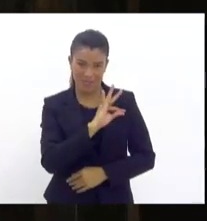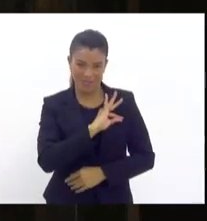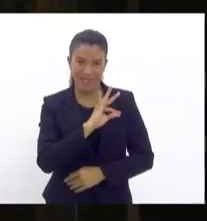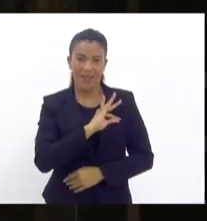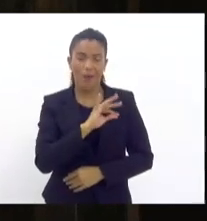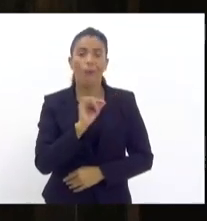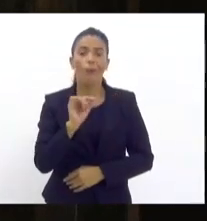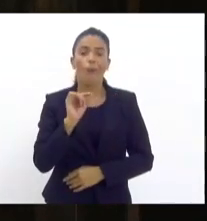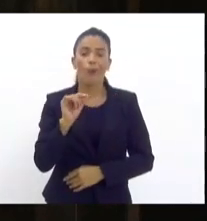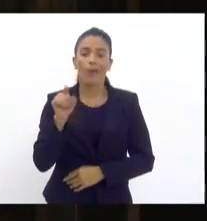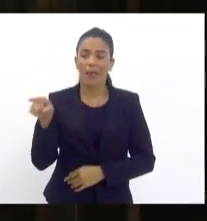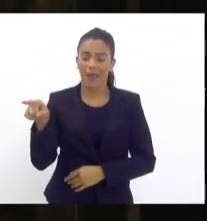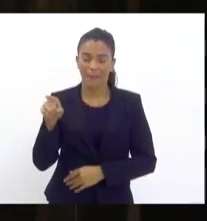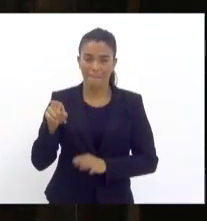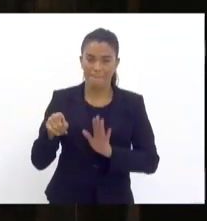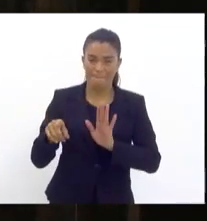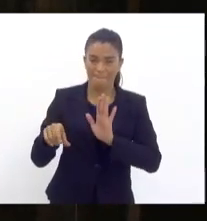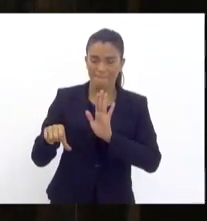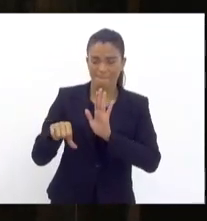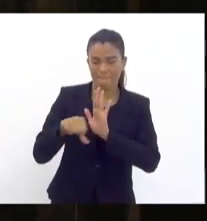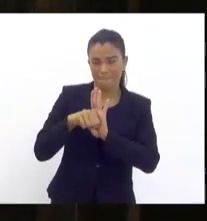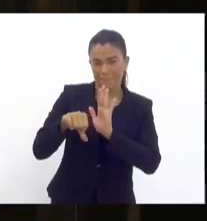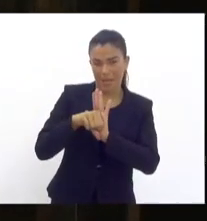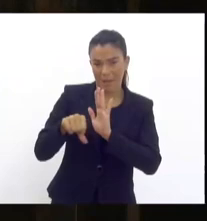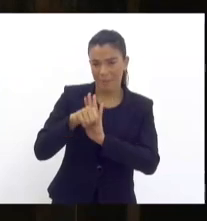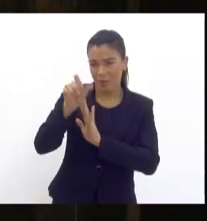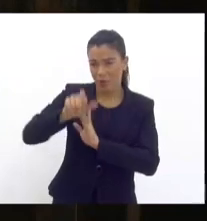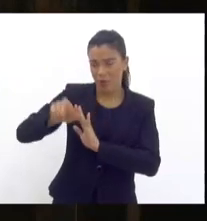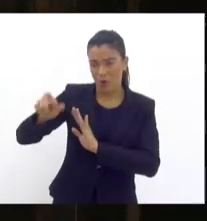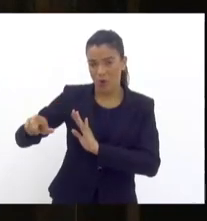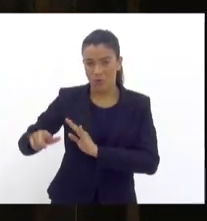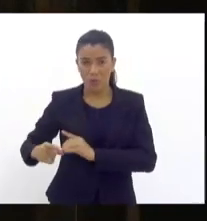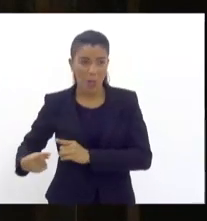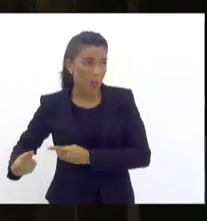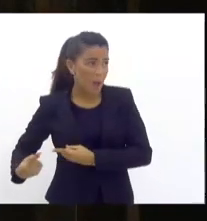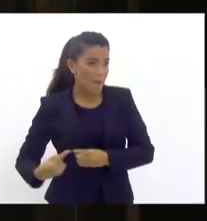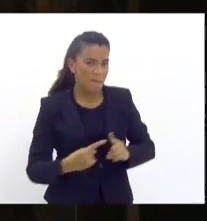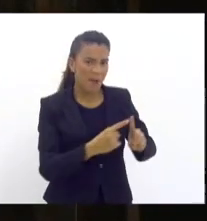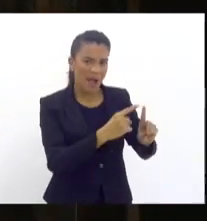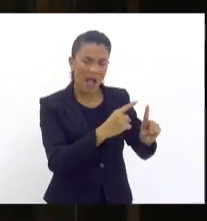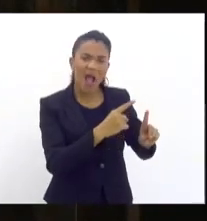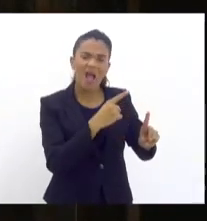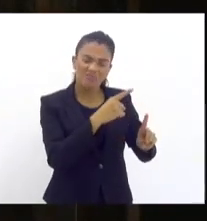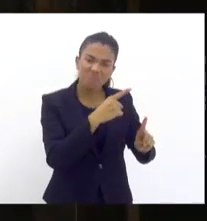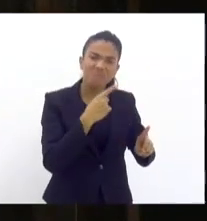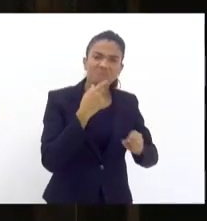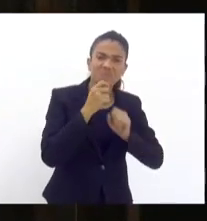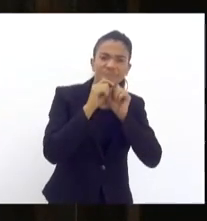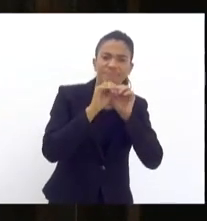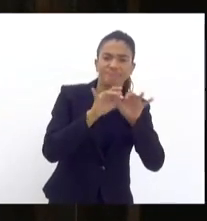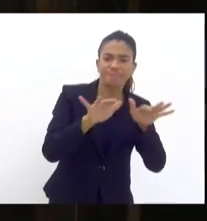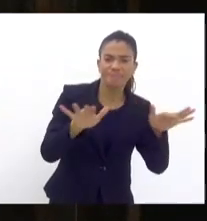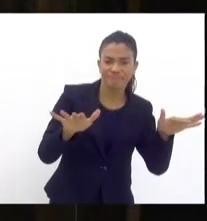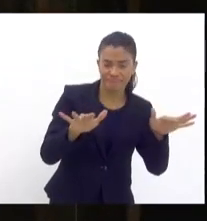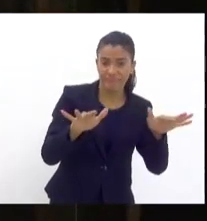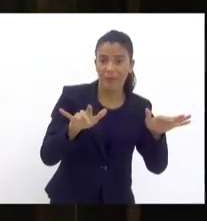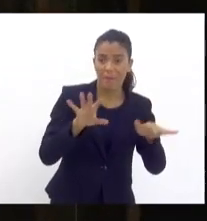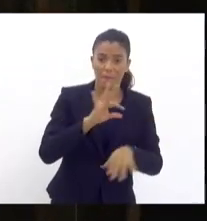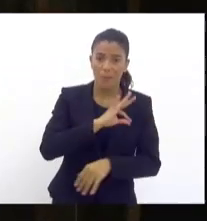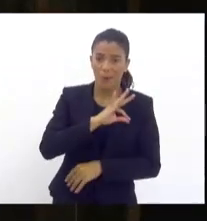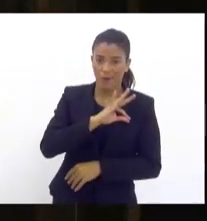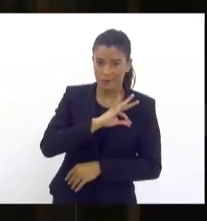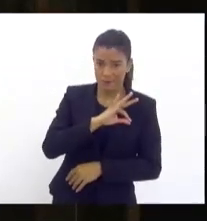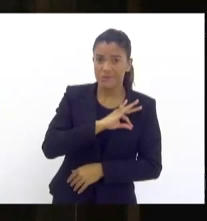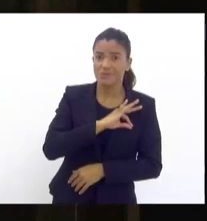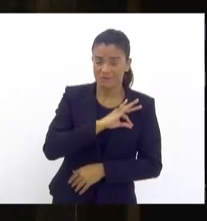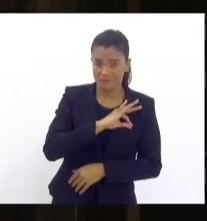como tendo dedurado um dos traficantes do local para as forças policiais,